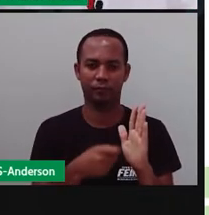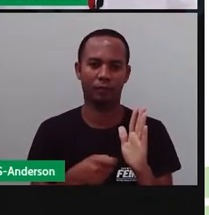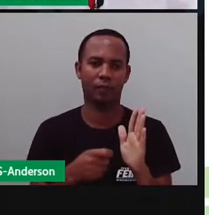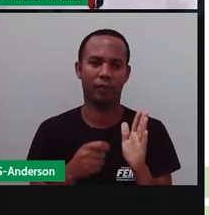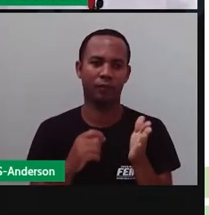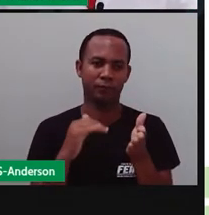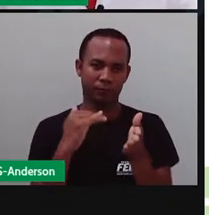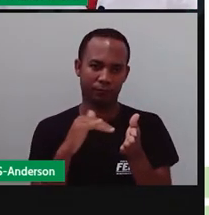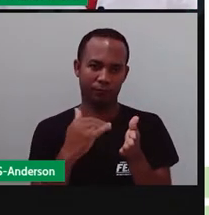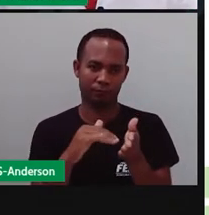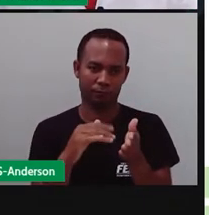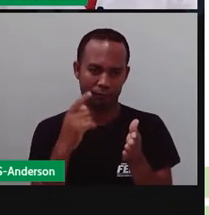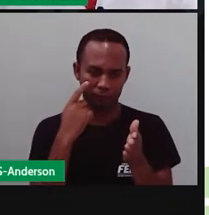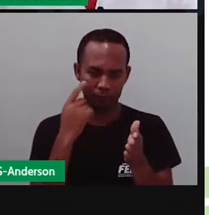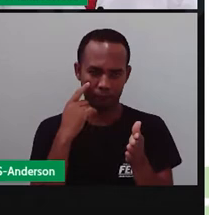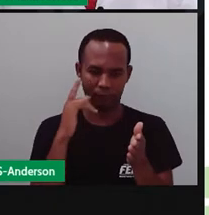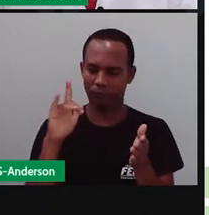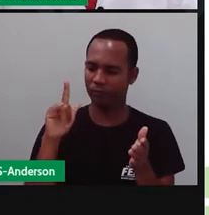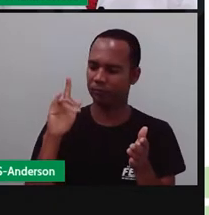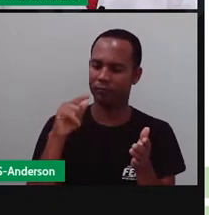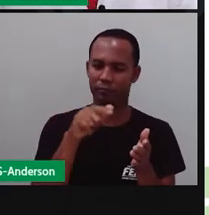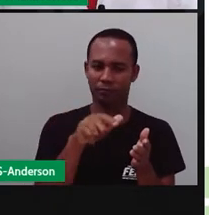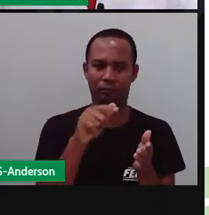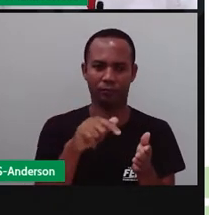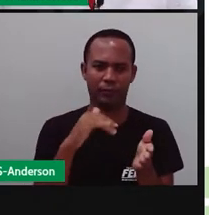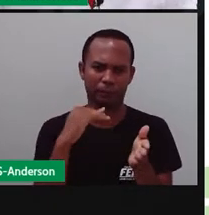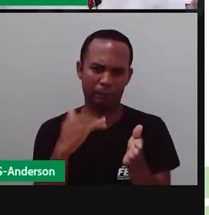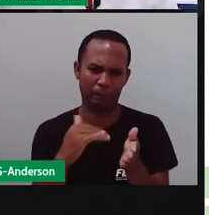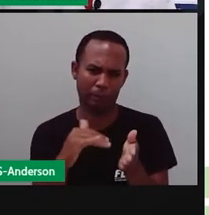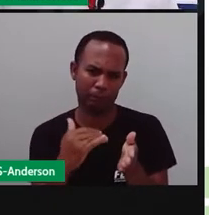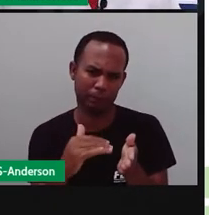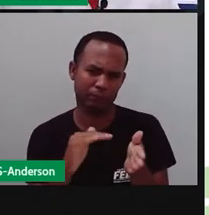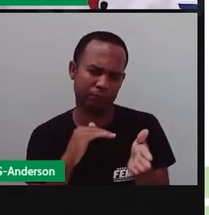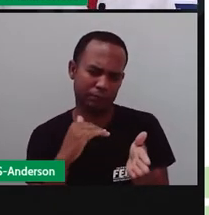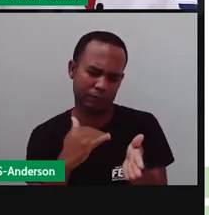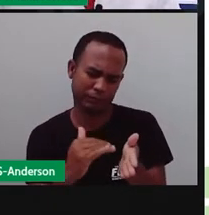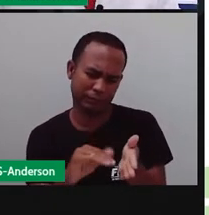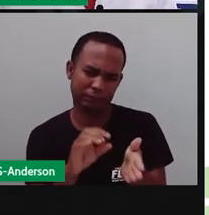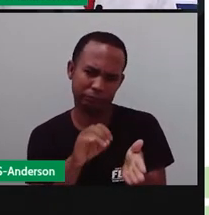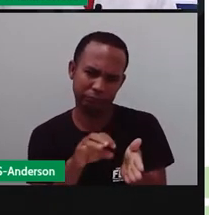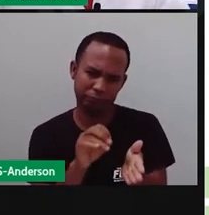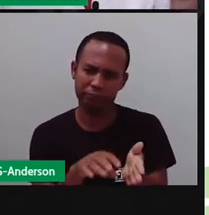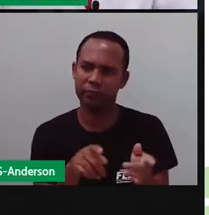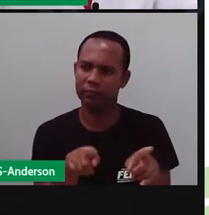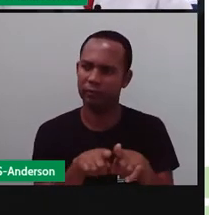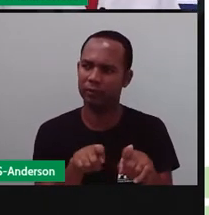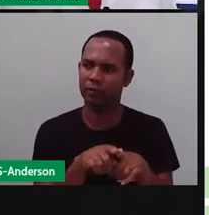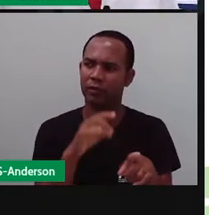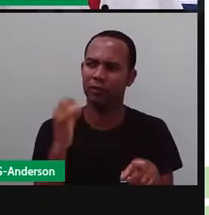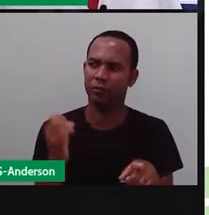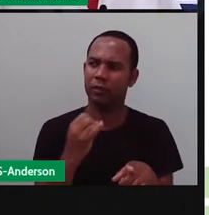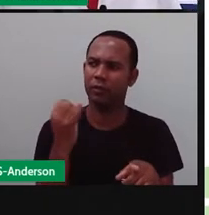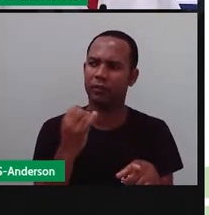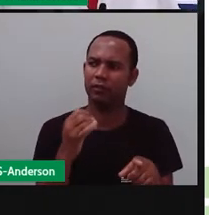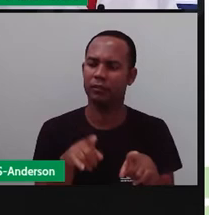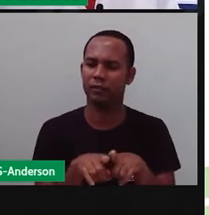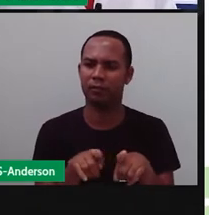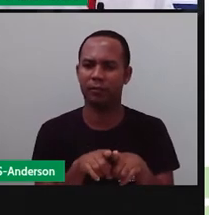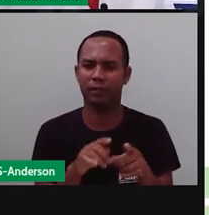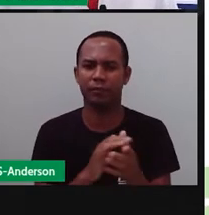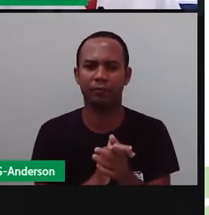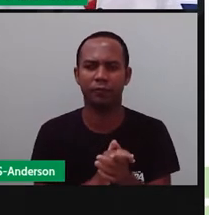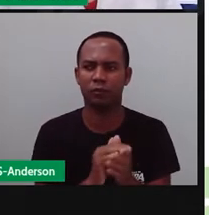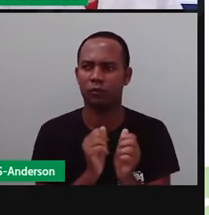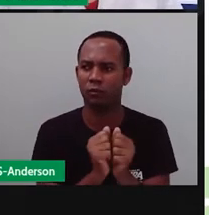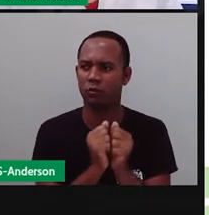Seduc. Não deixem de se inscrever no canal da Seduc, porque é muito importante pra gente. Importante, inclusive, pra vocês que nos